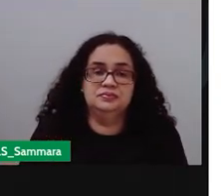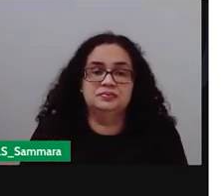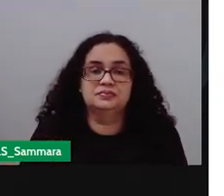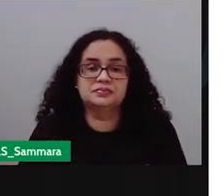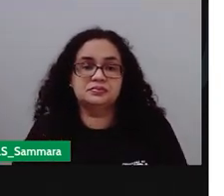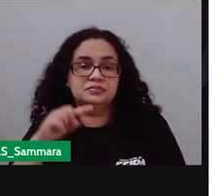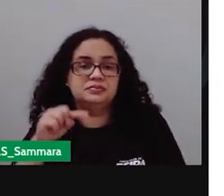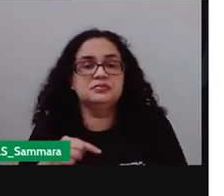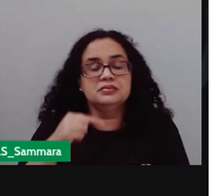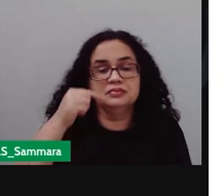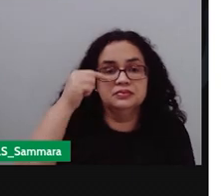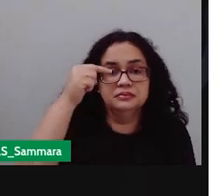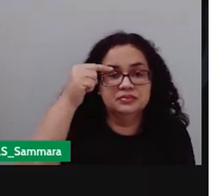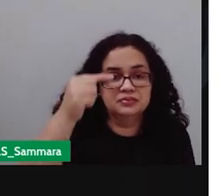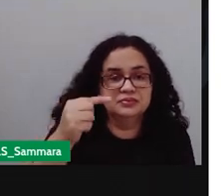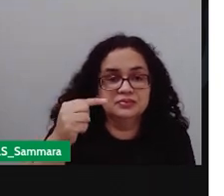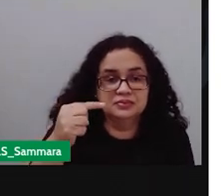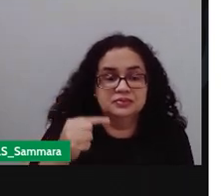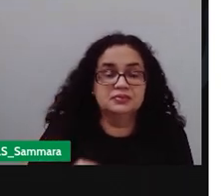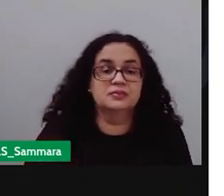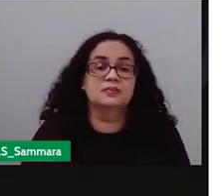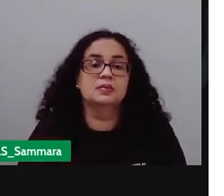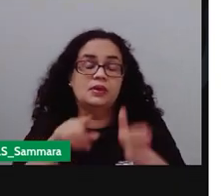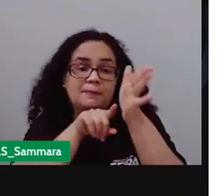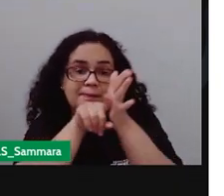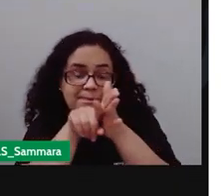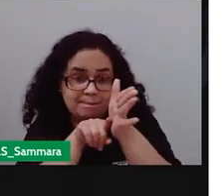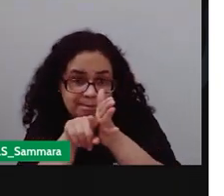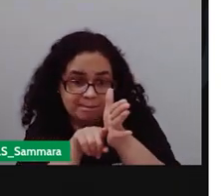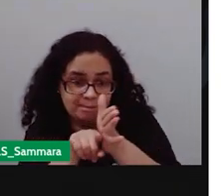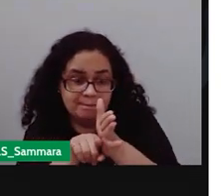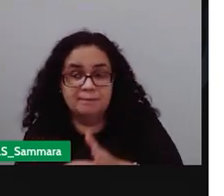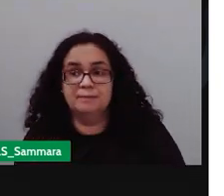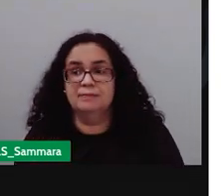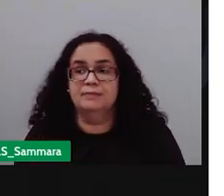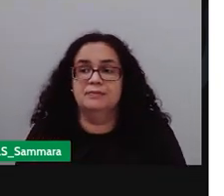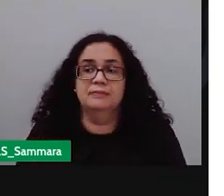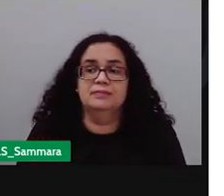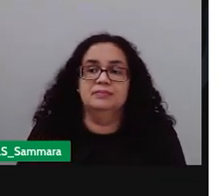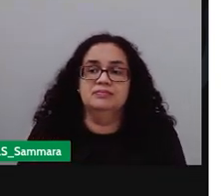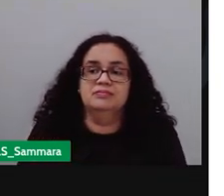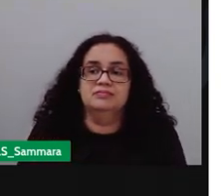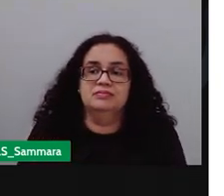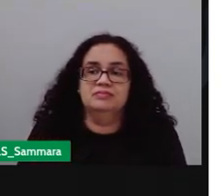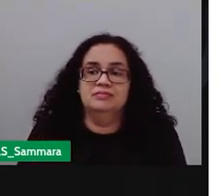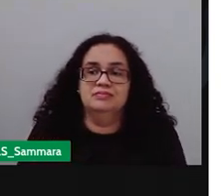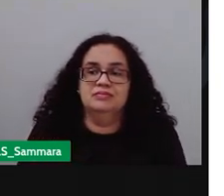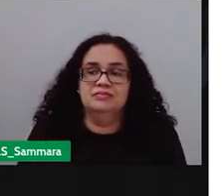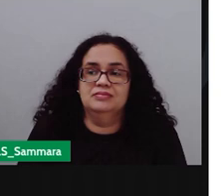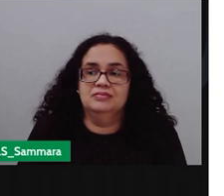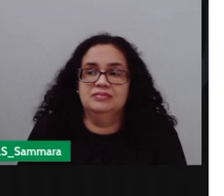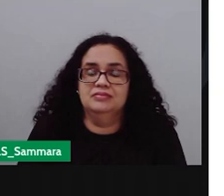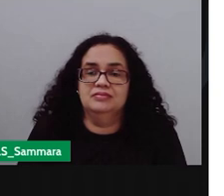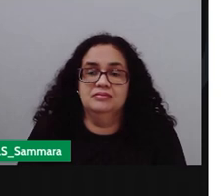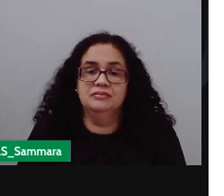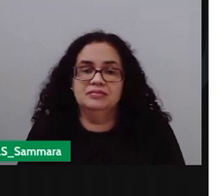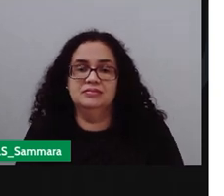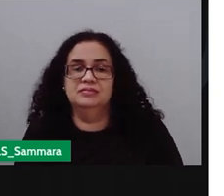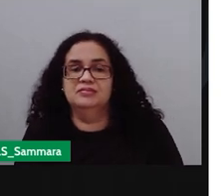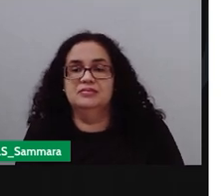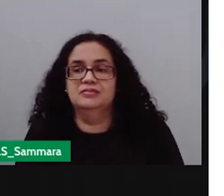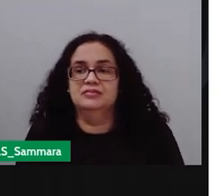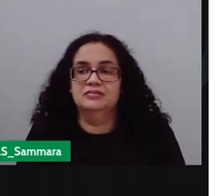A partir daí, podem ser listadas algumas perguntas que nortearão o trabalho, apesar de que podem